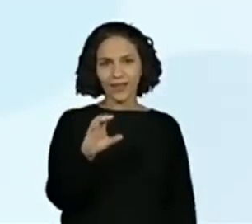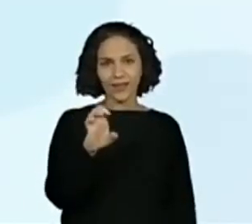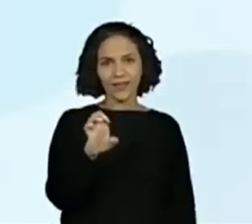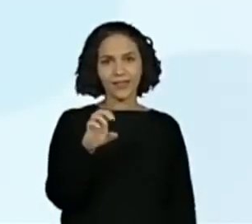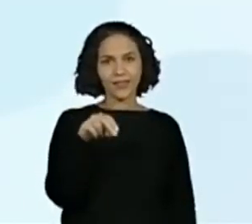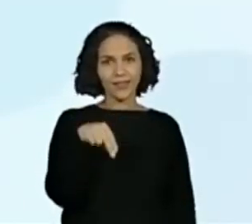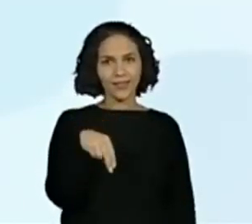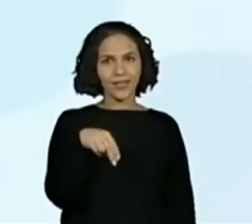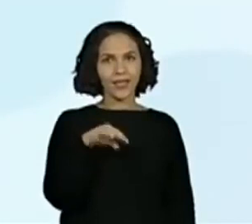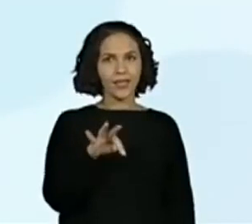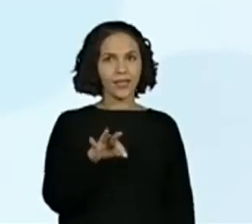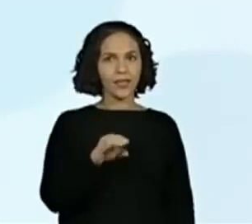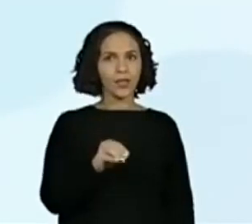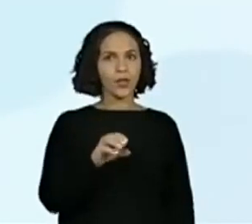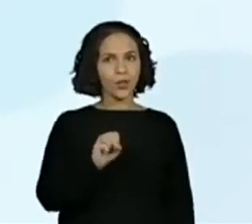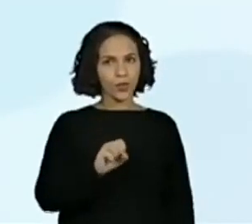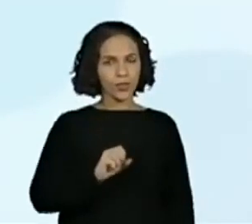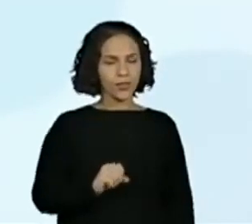1.930.